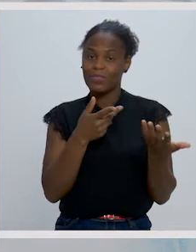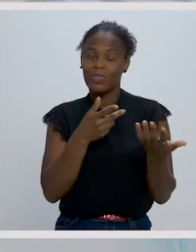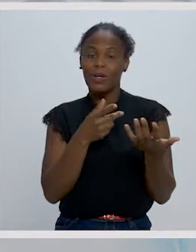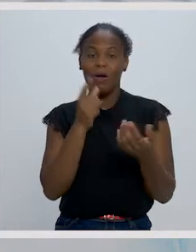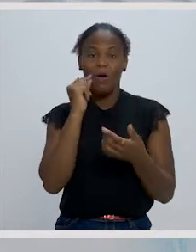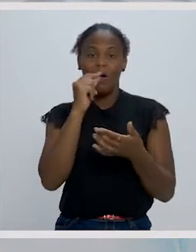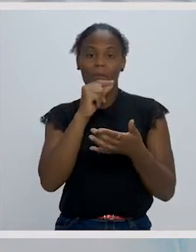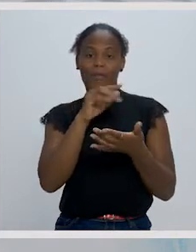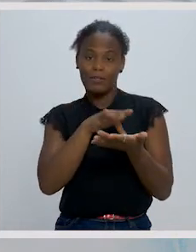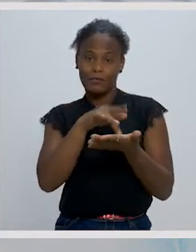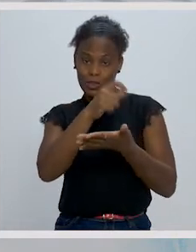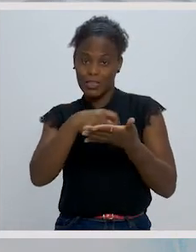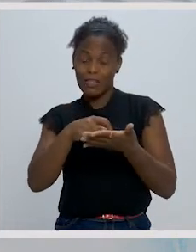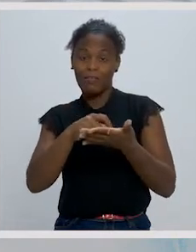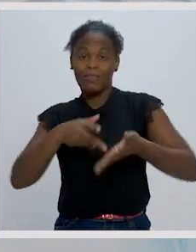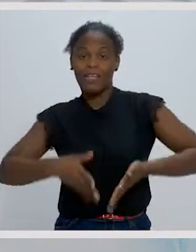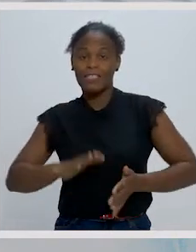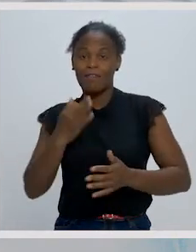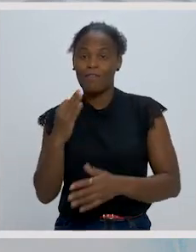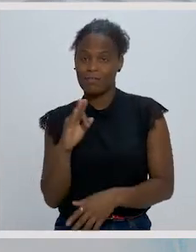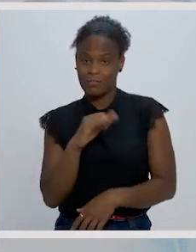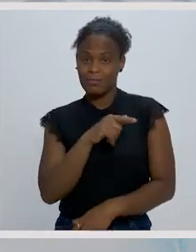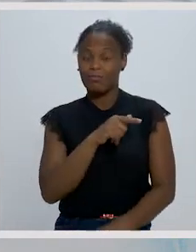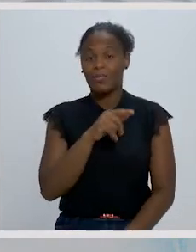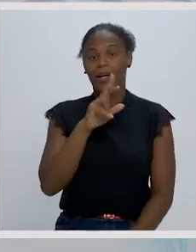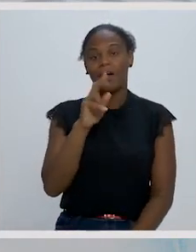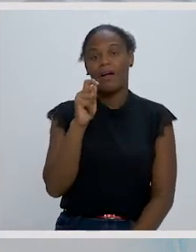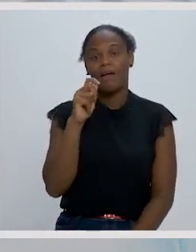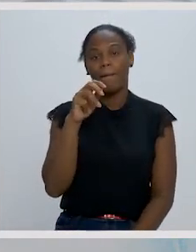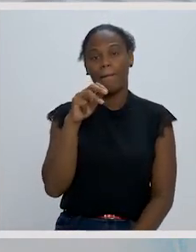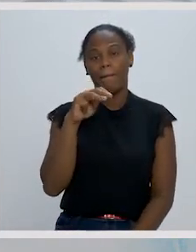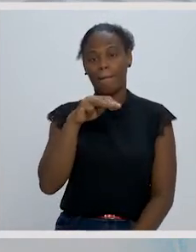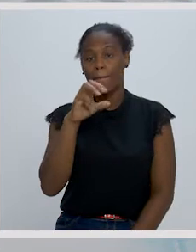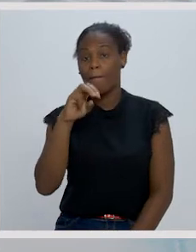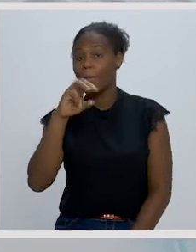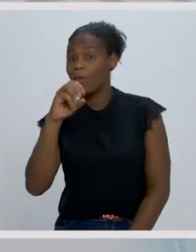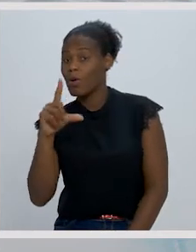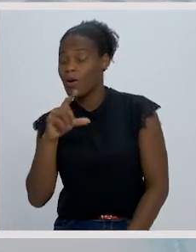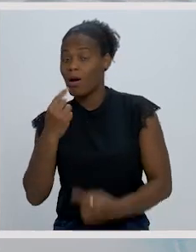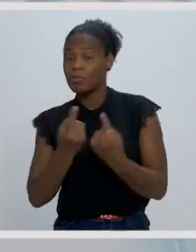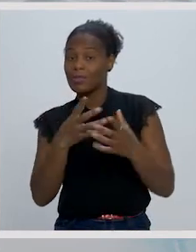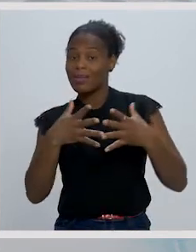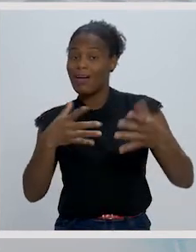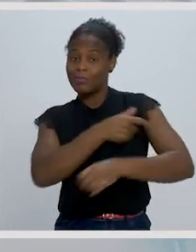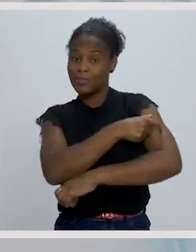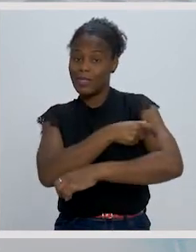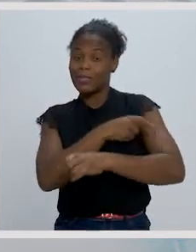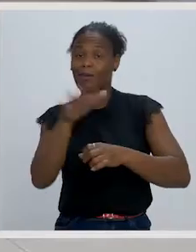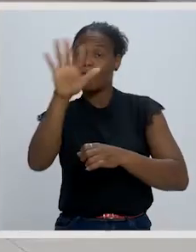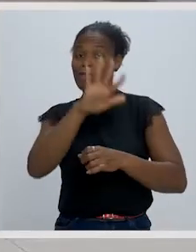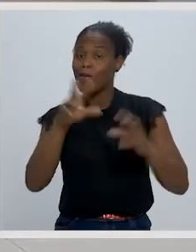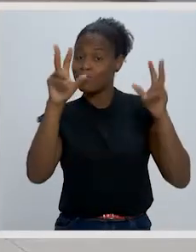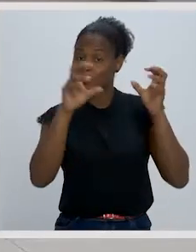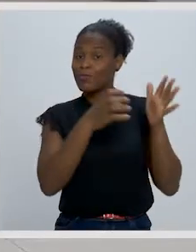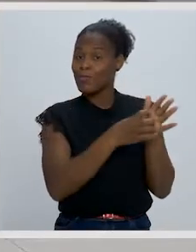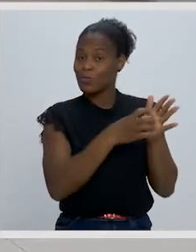autor francês, Rimbaud, como eu o referi há pouco tempo, um dos grandes representantes do simbolismo francês.